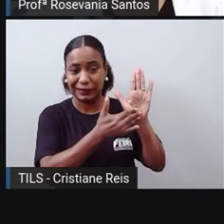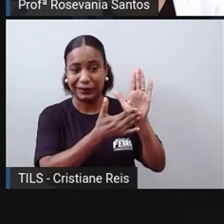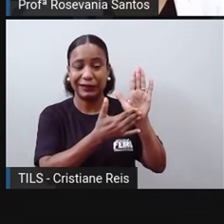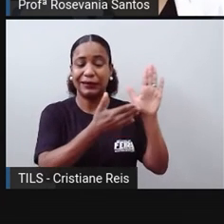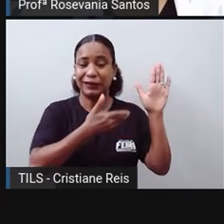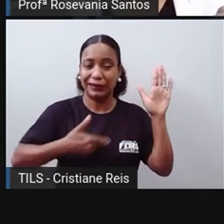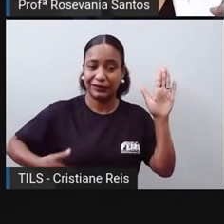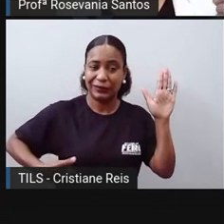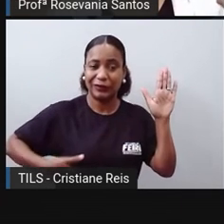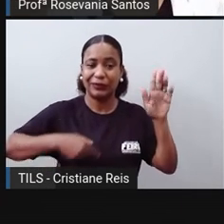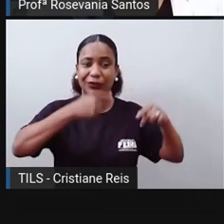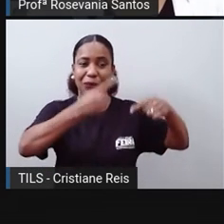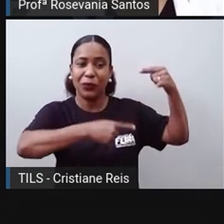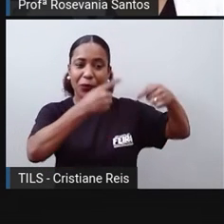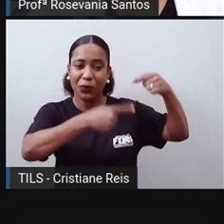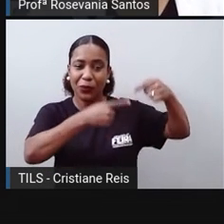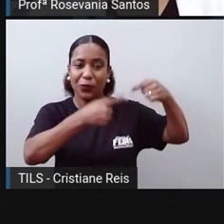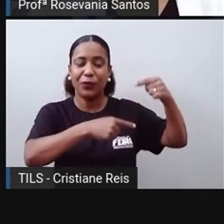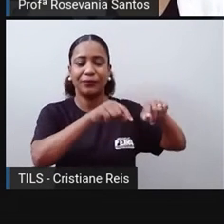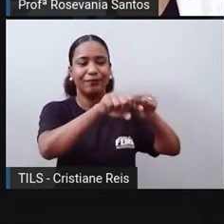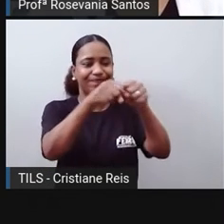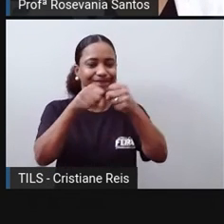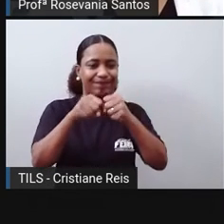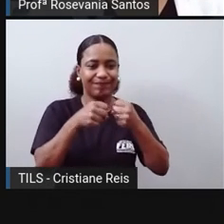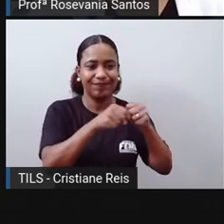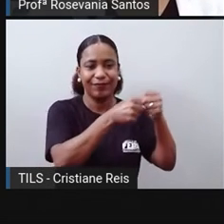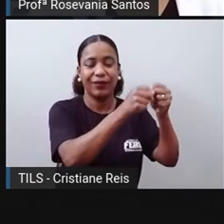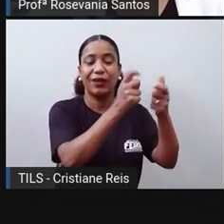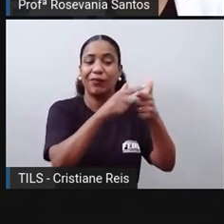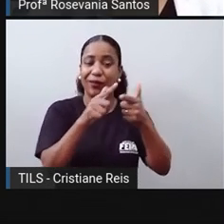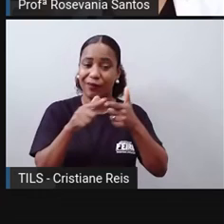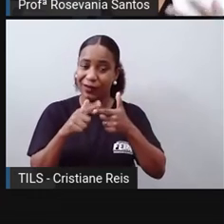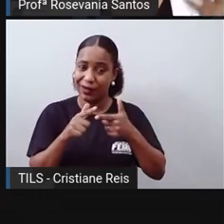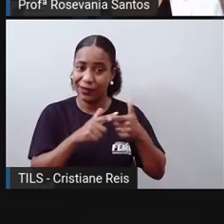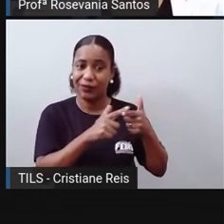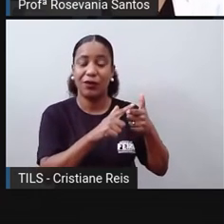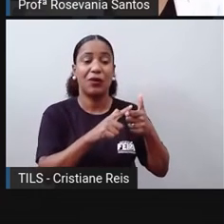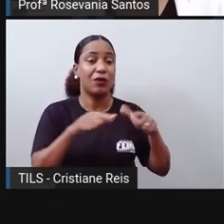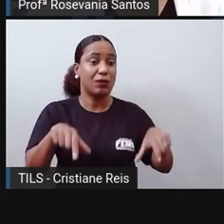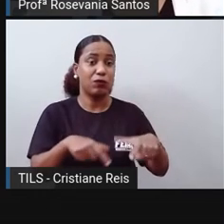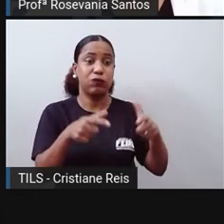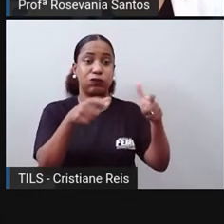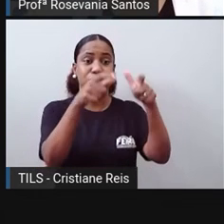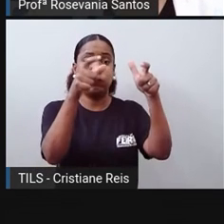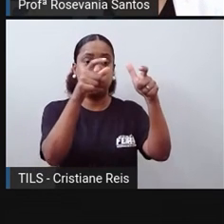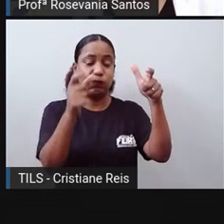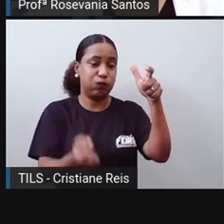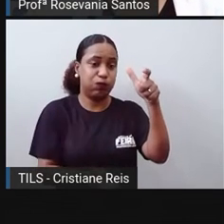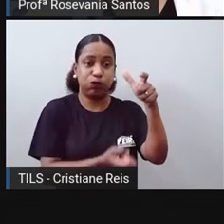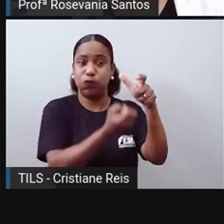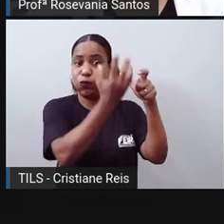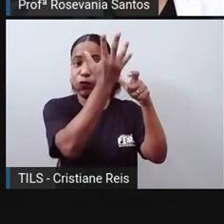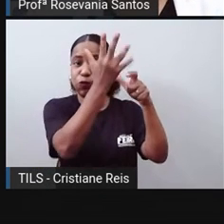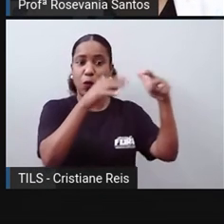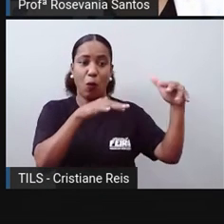problemas ambientais, às vezes, né, como um vulcão, terremoto, esse negócio.